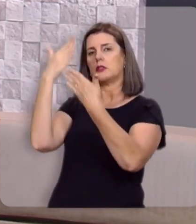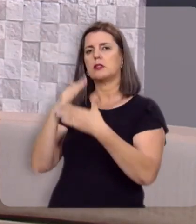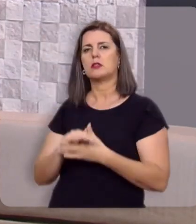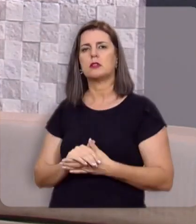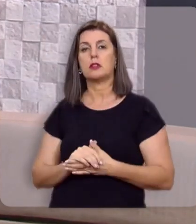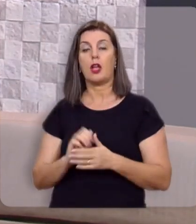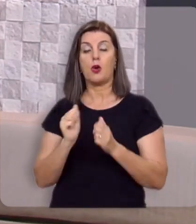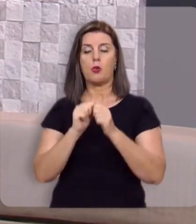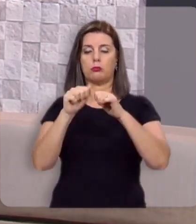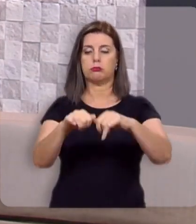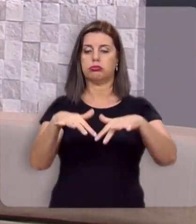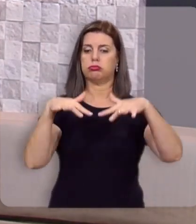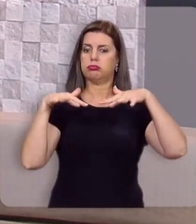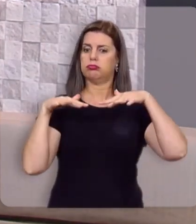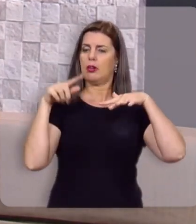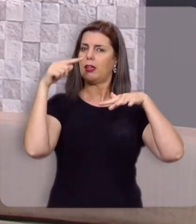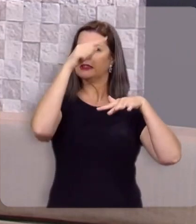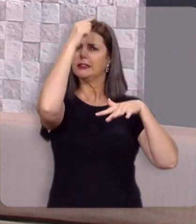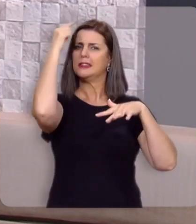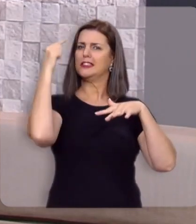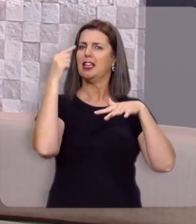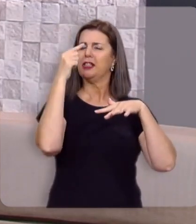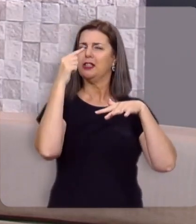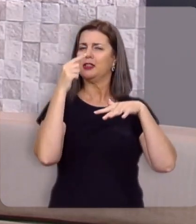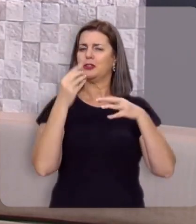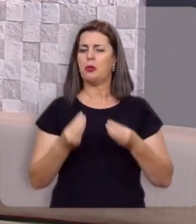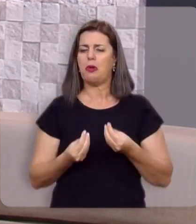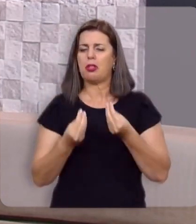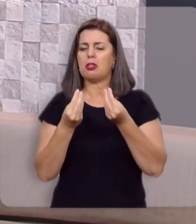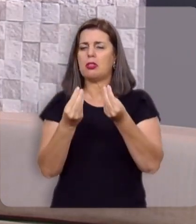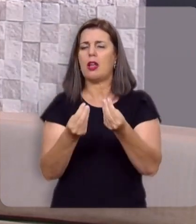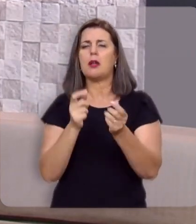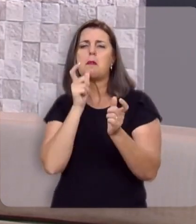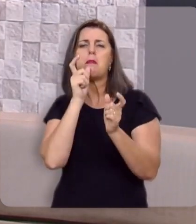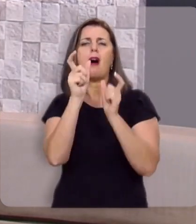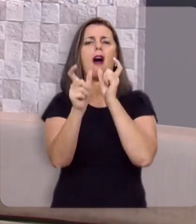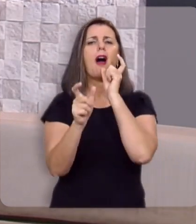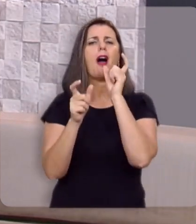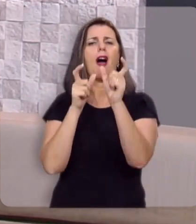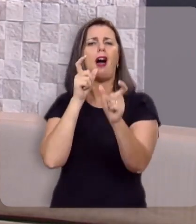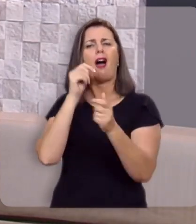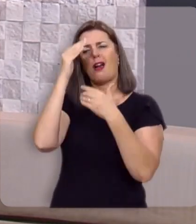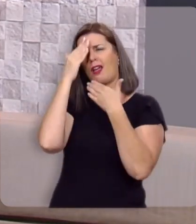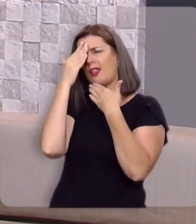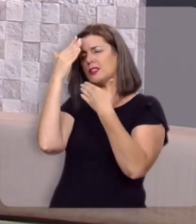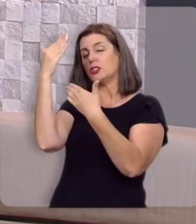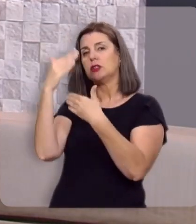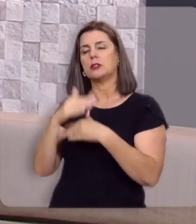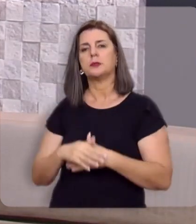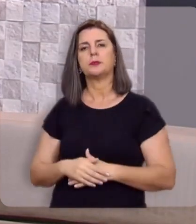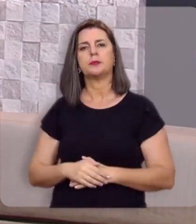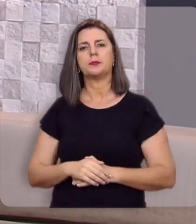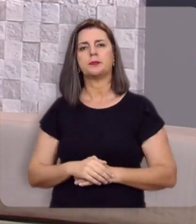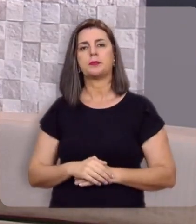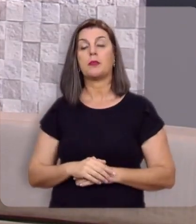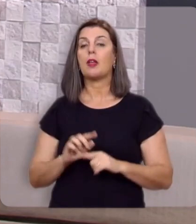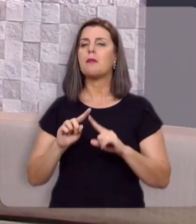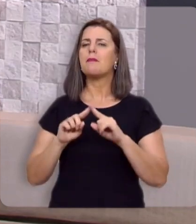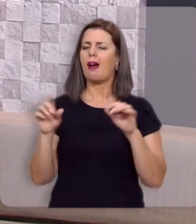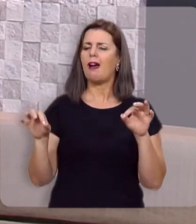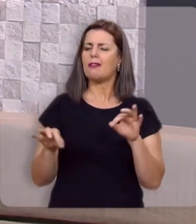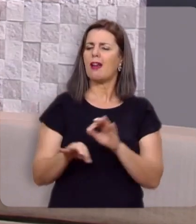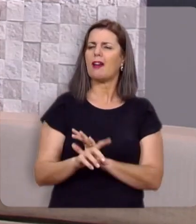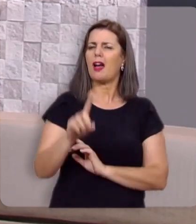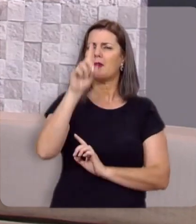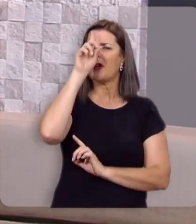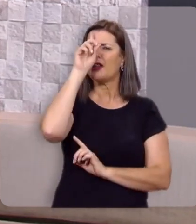com a Assembleia dos Santos, trazendo-lhe palavras de gratidão, mas ele